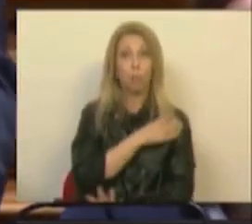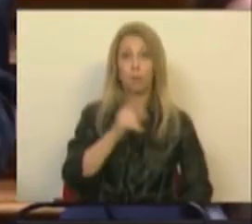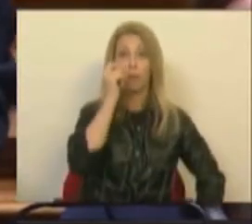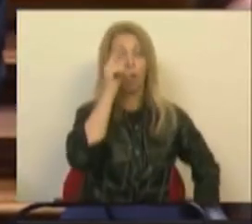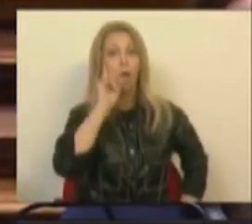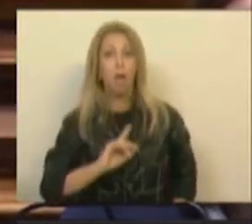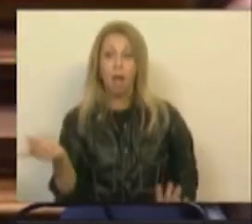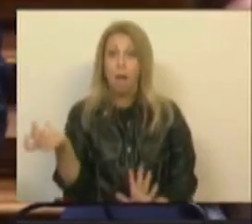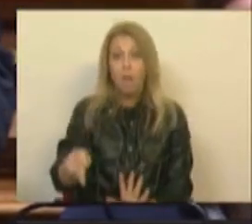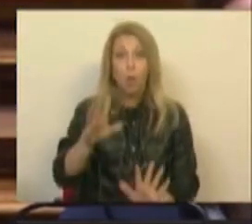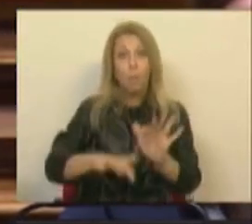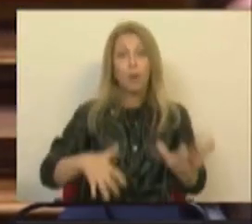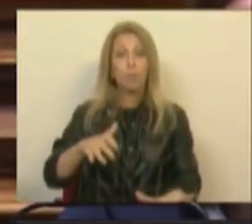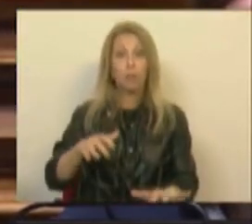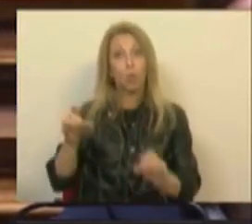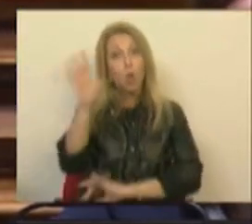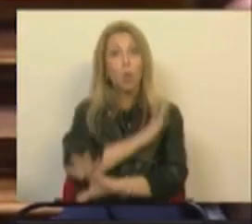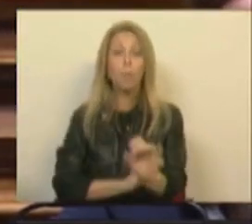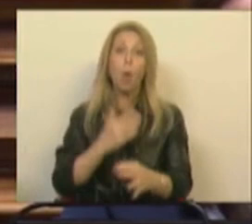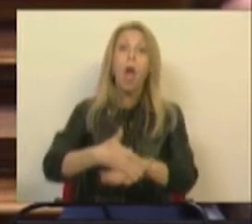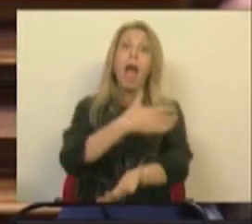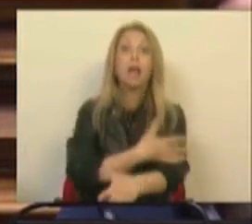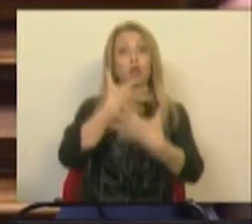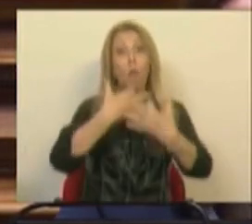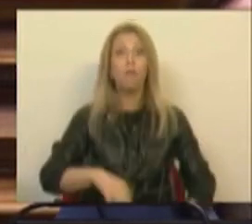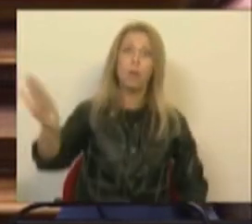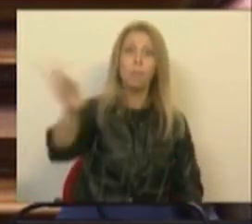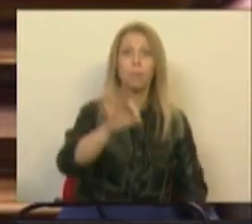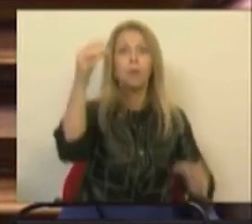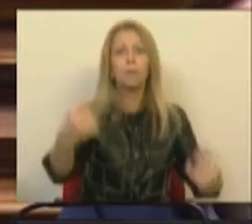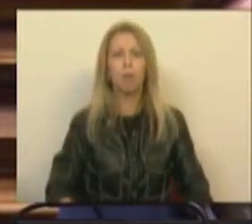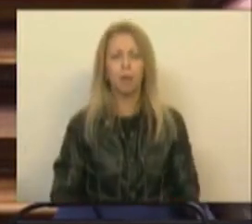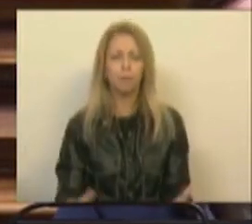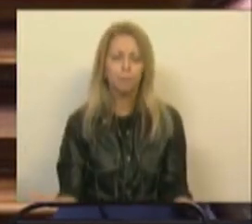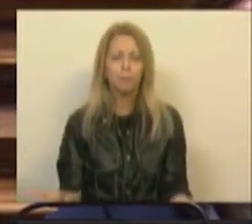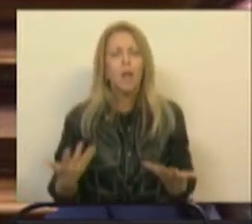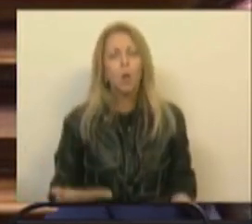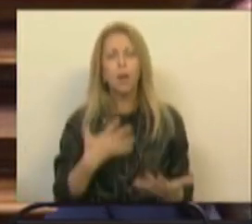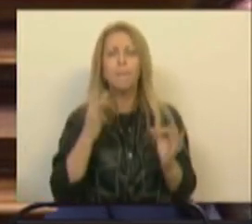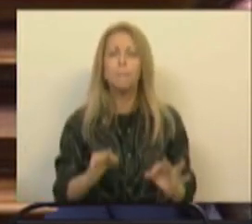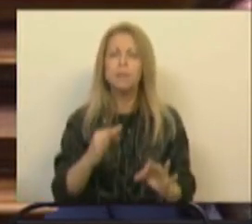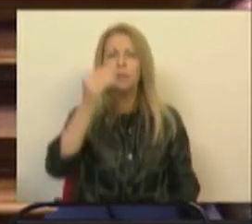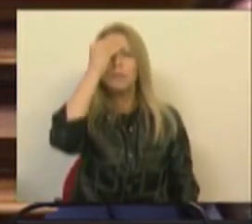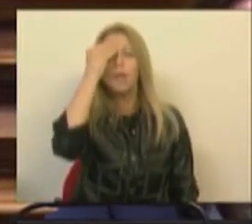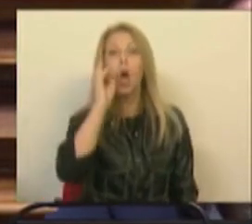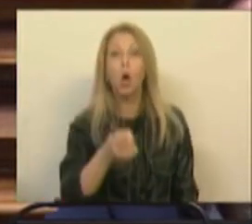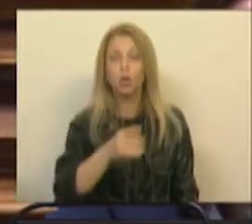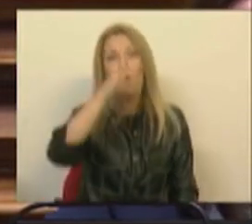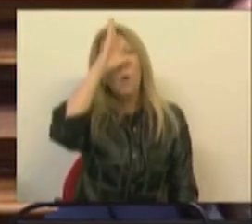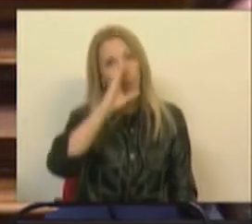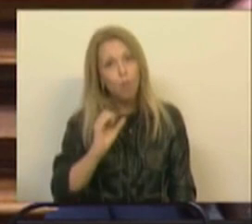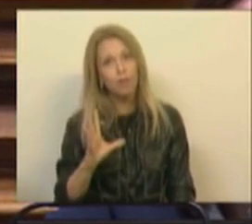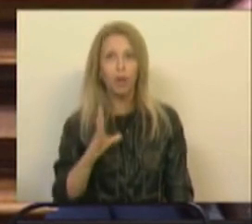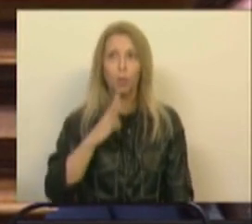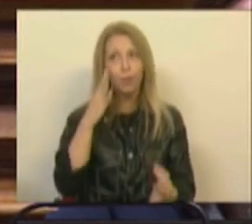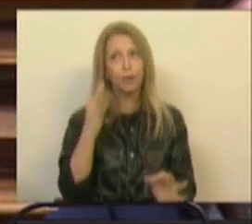confirmação. Portanto, o que é preciso saber agora é se o Governo tem a humildade de